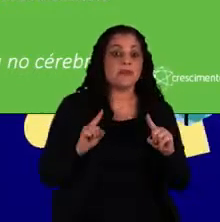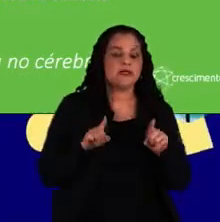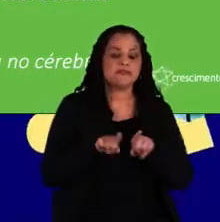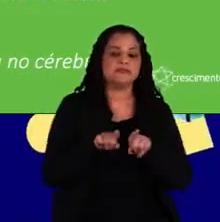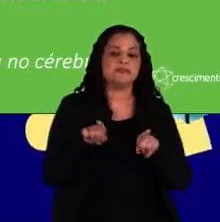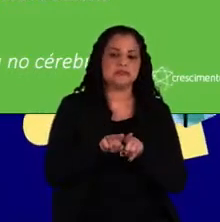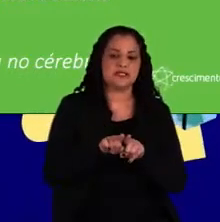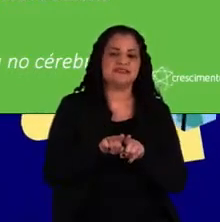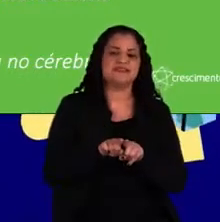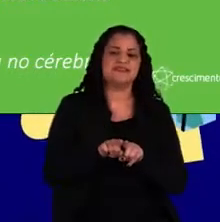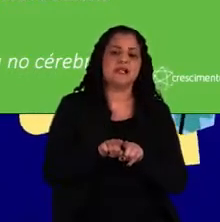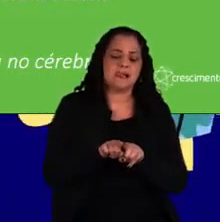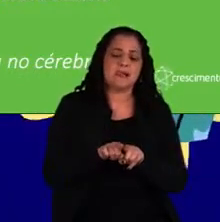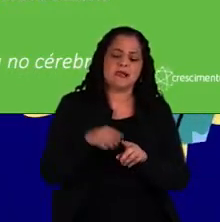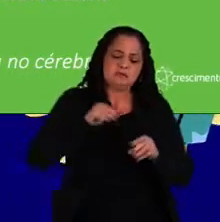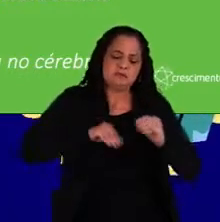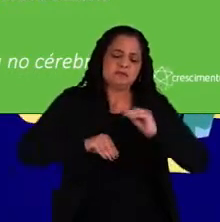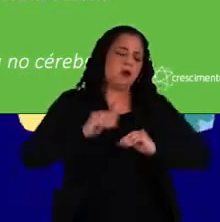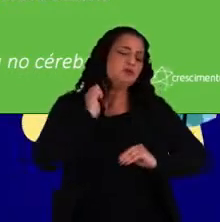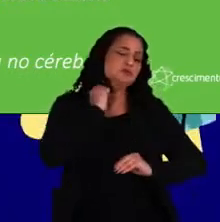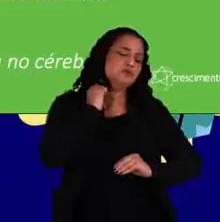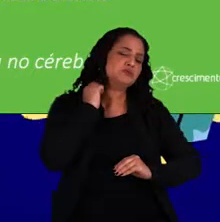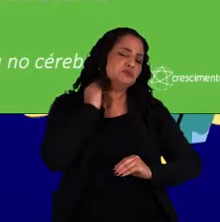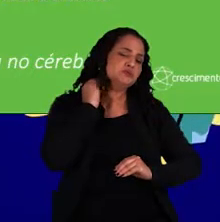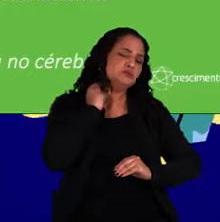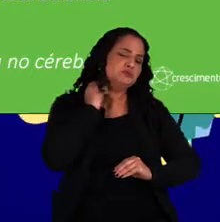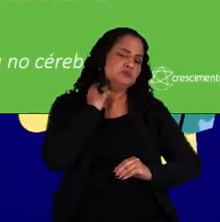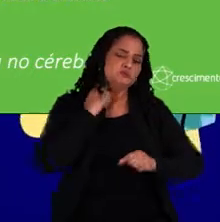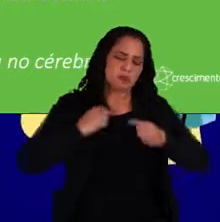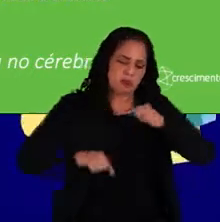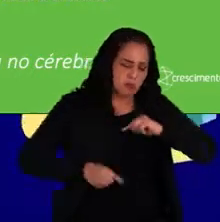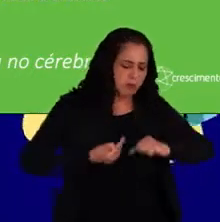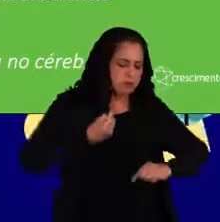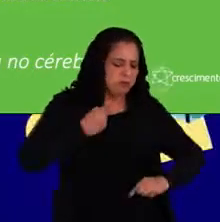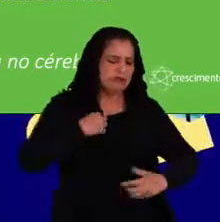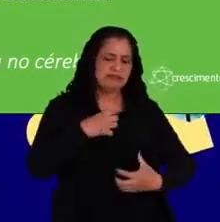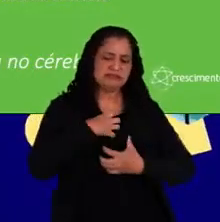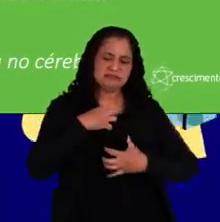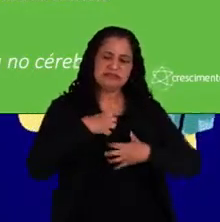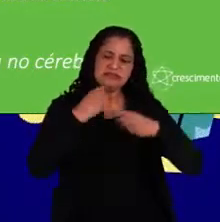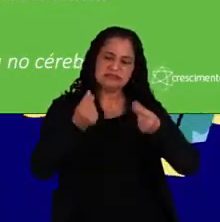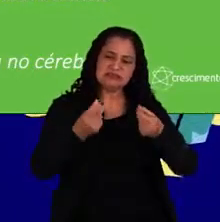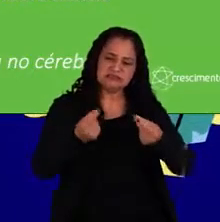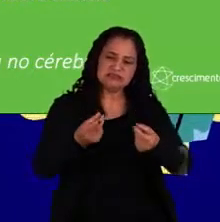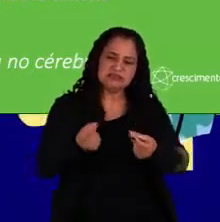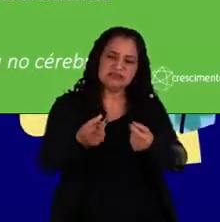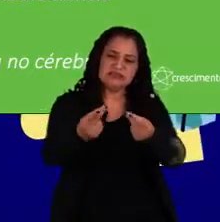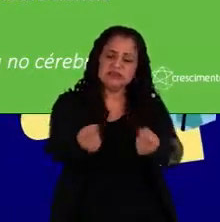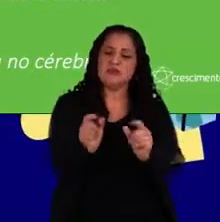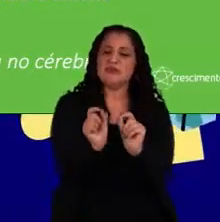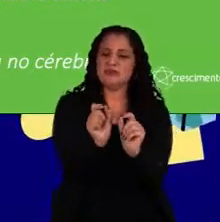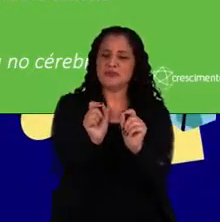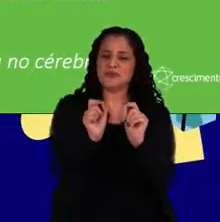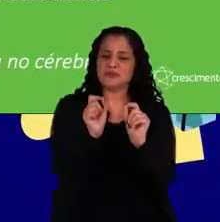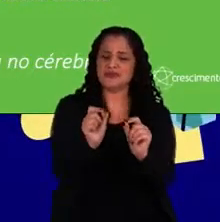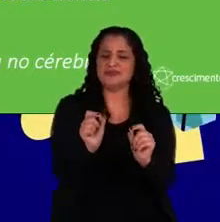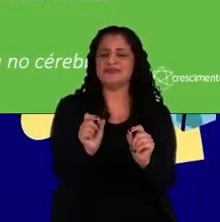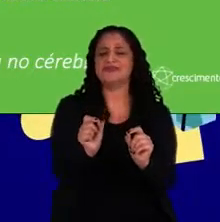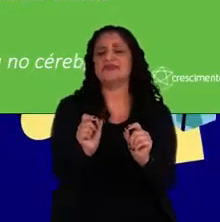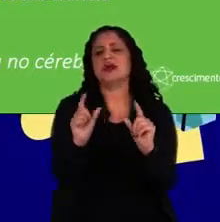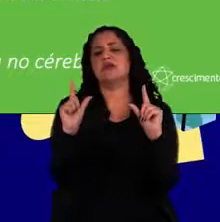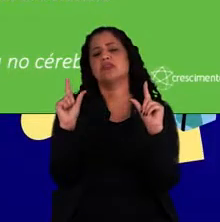Mas quando a gente tem, né, esse hormônio presente no nosso organismo por muito tempo, isso acaba